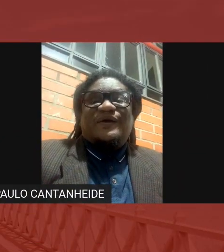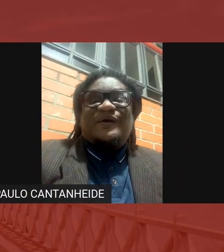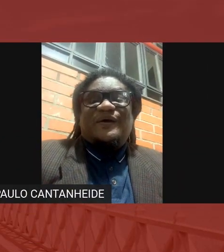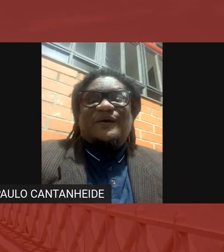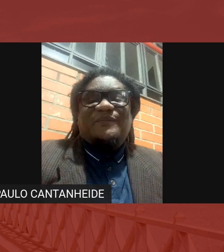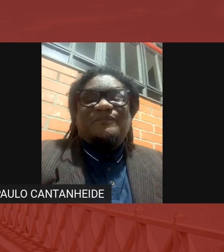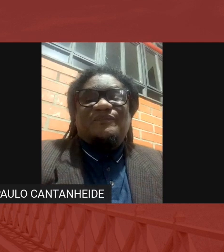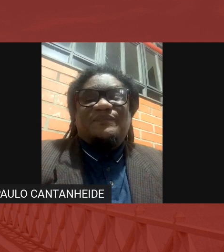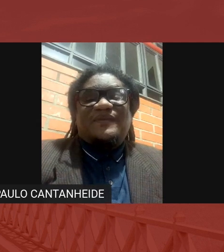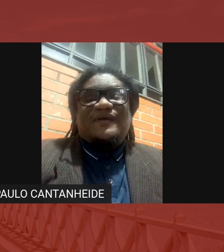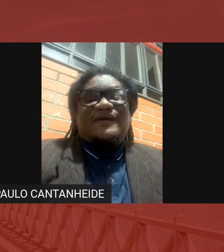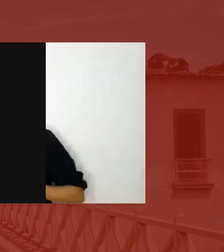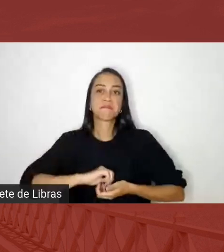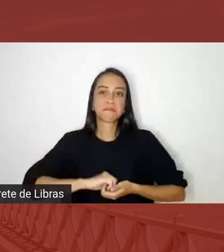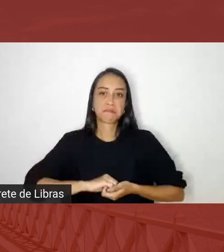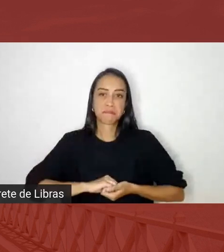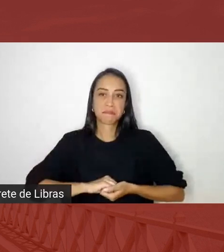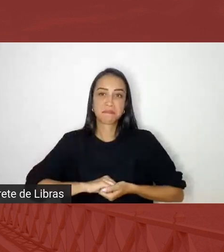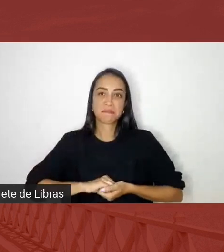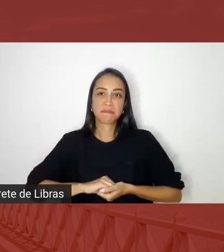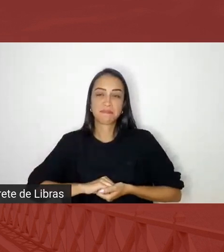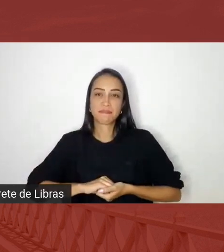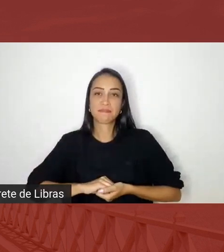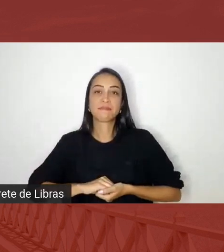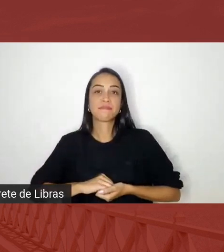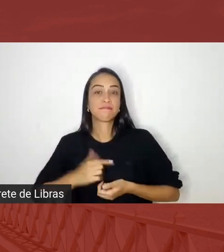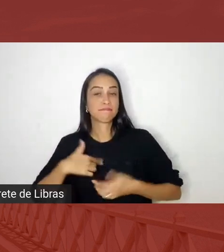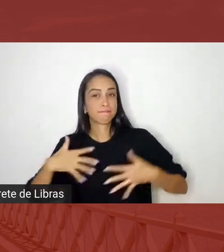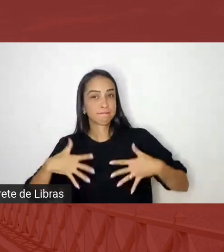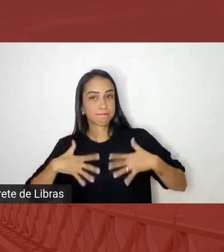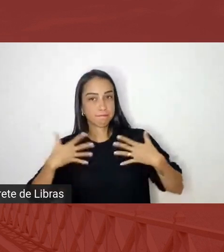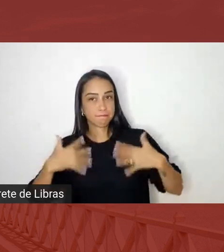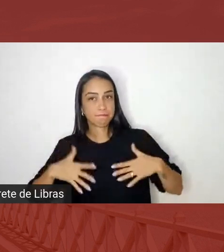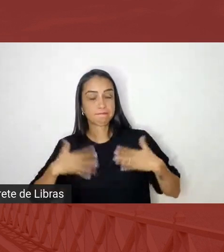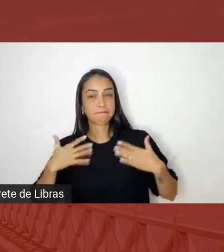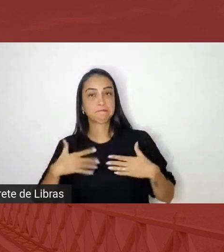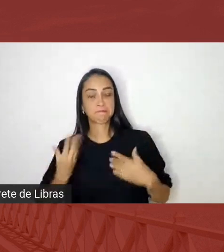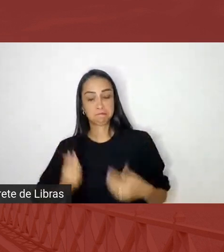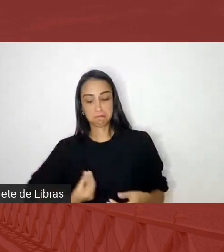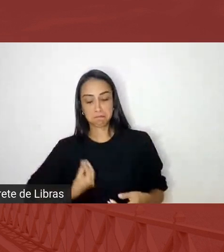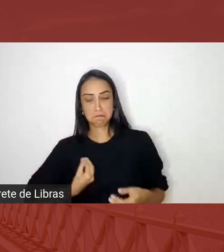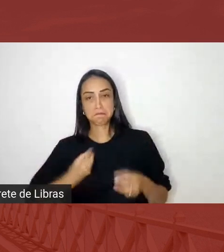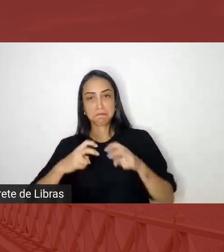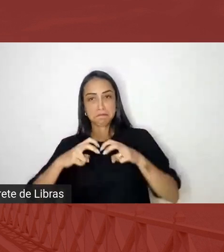é é uma alegria grande estar aqui com vocês